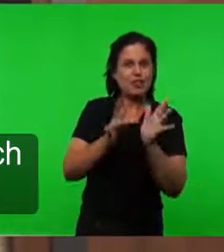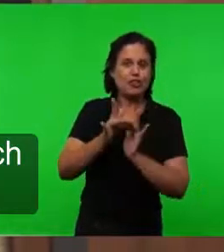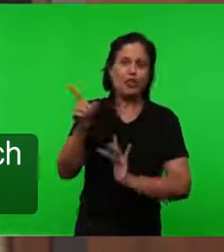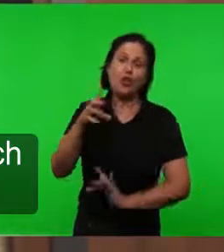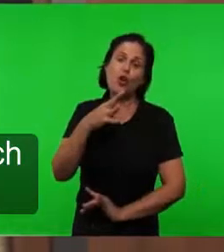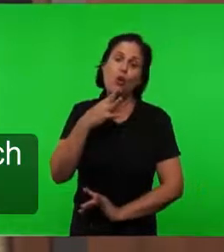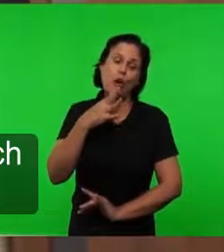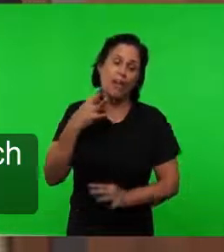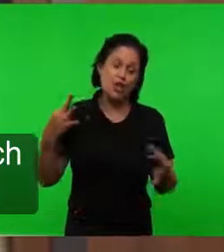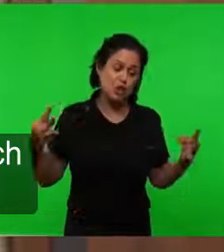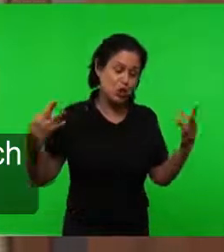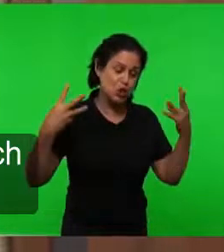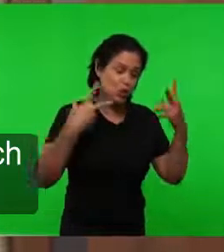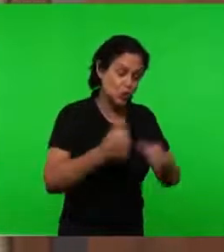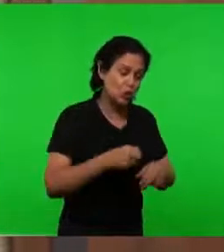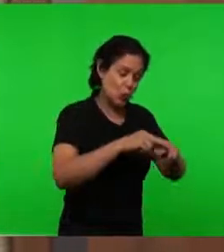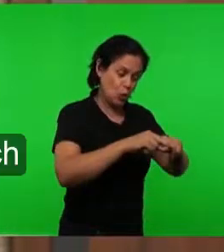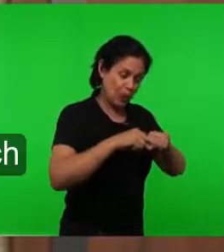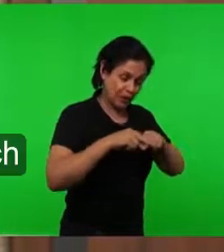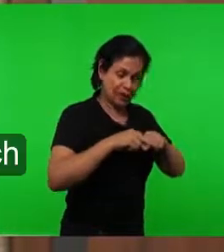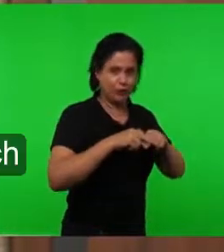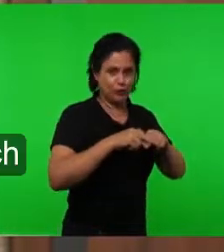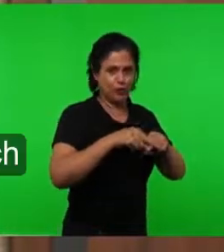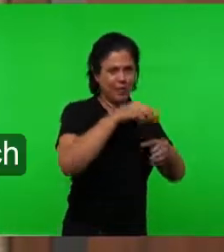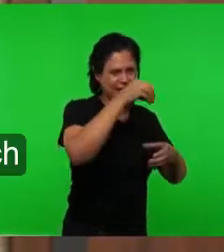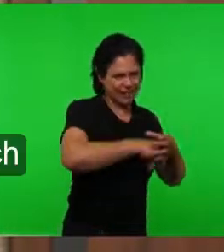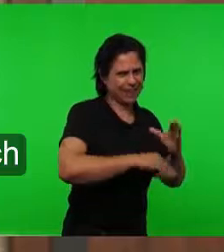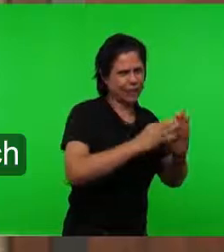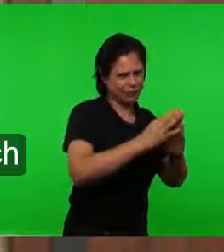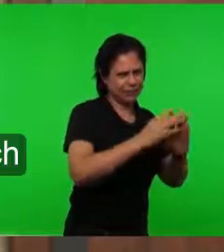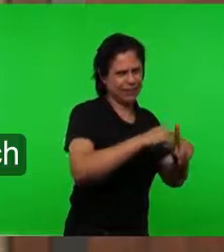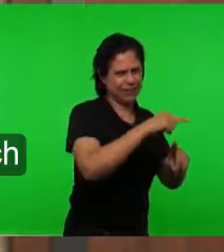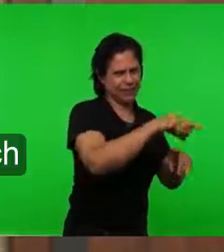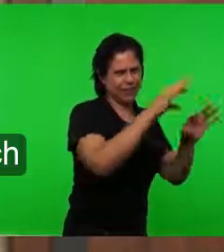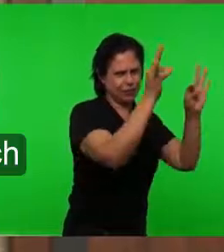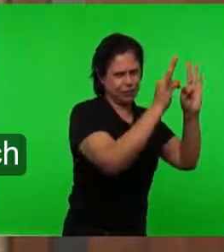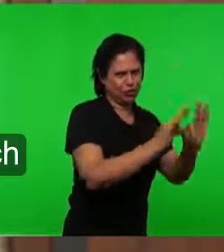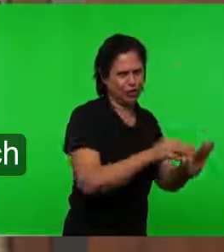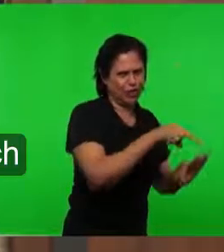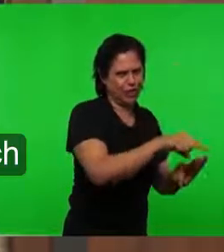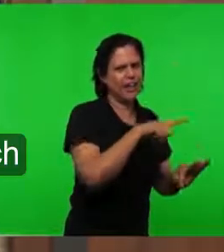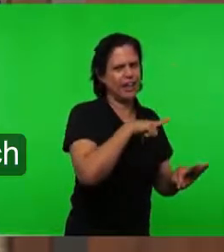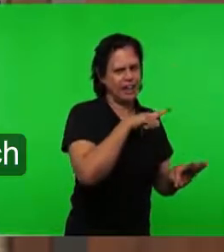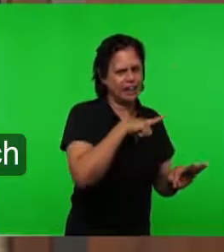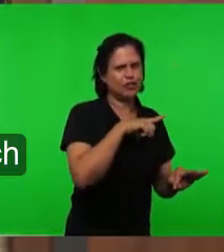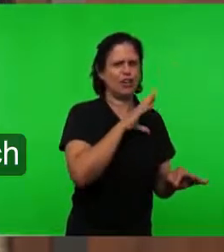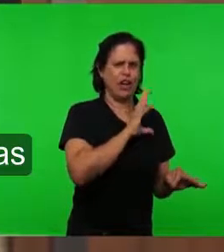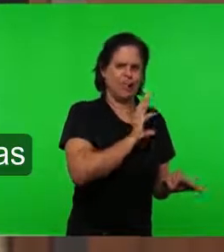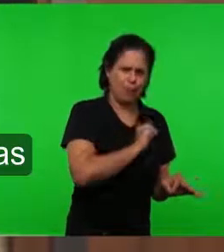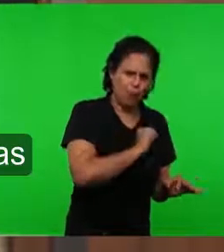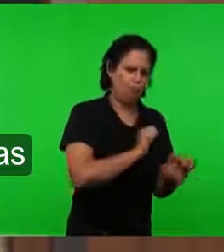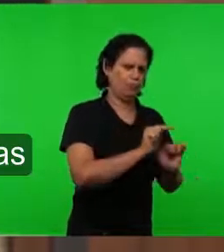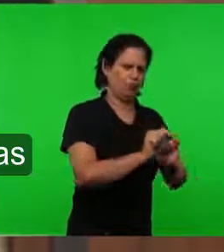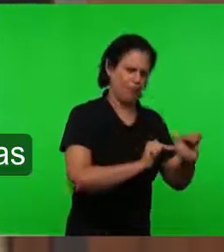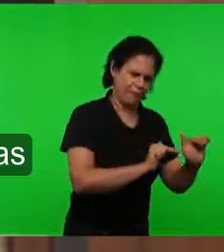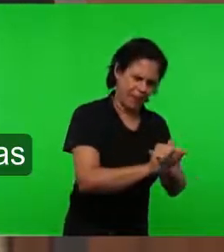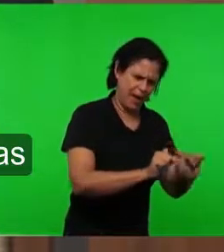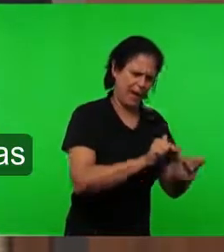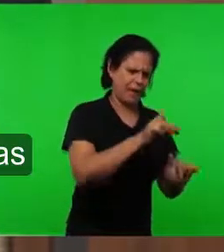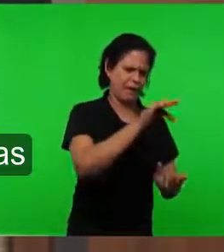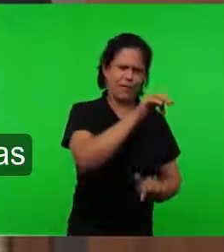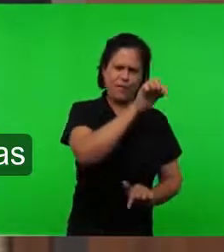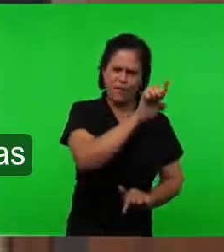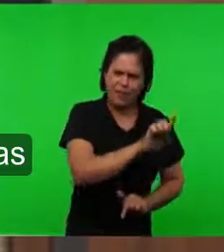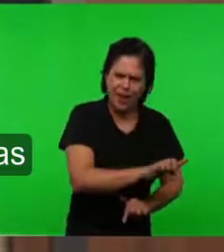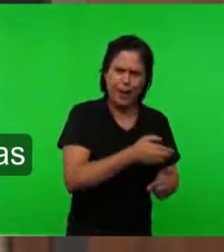E por isso As obras dessa igreja aqui São as obras Do amor da igreja O serviço da igreja A sua fé